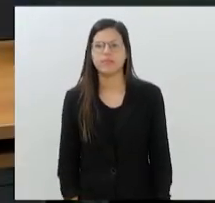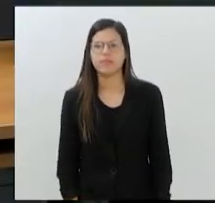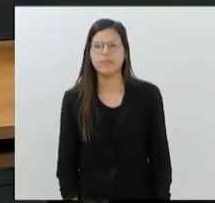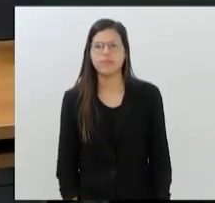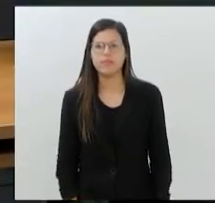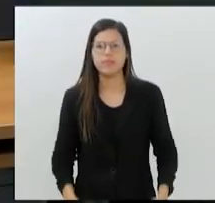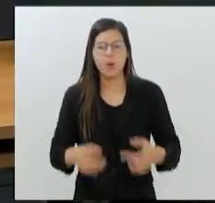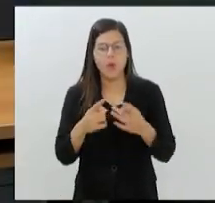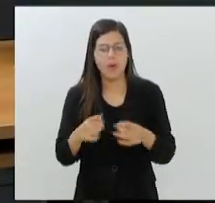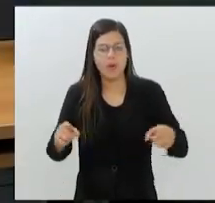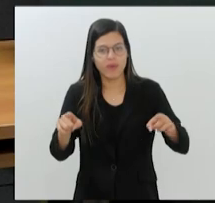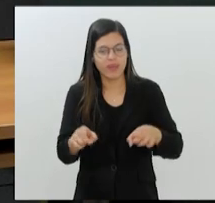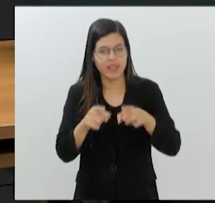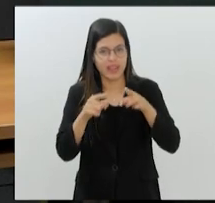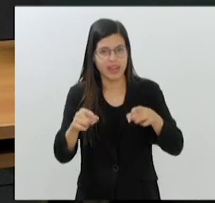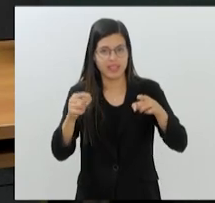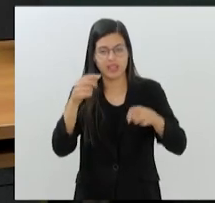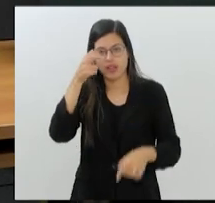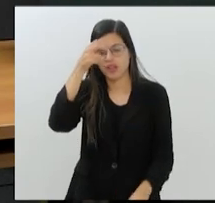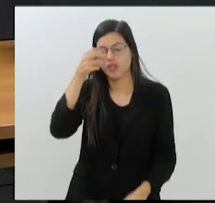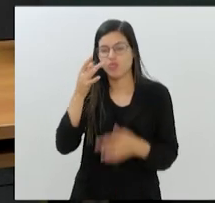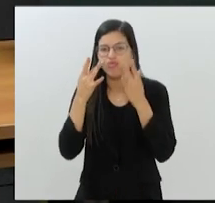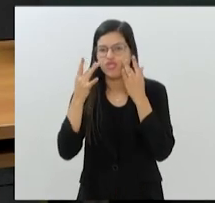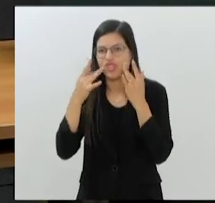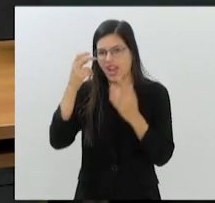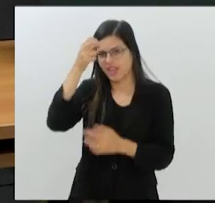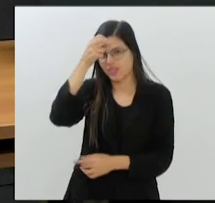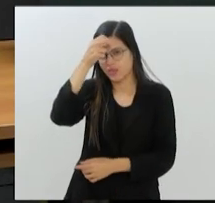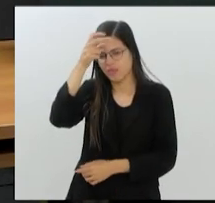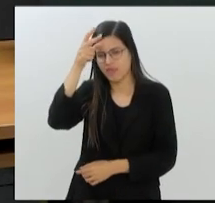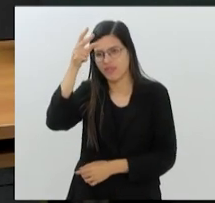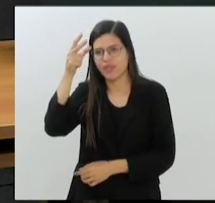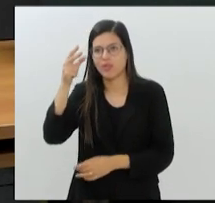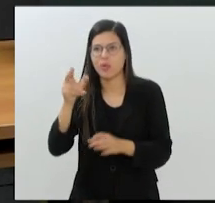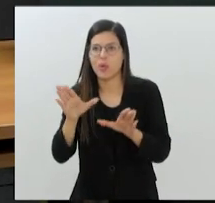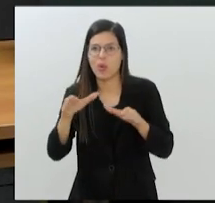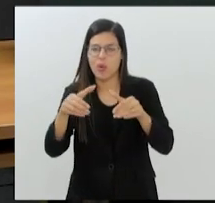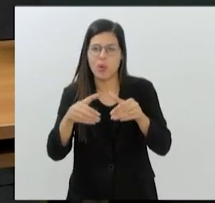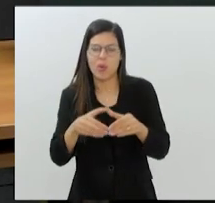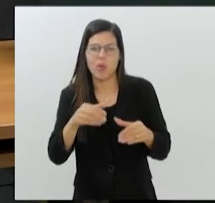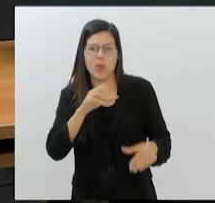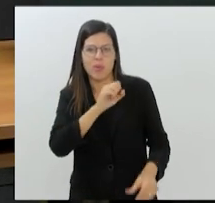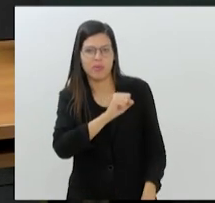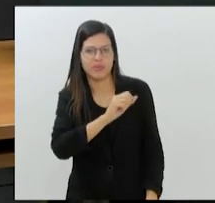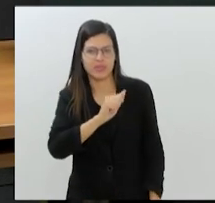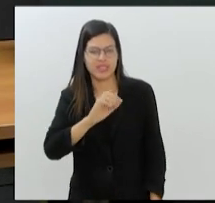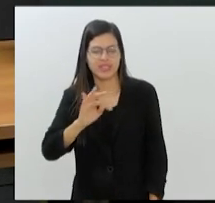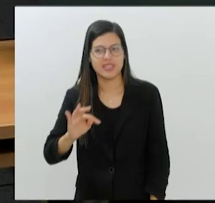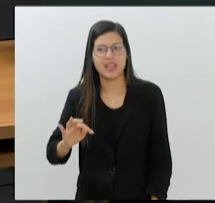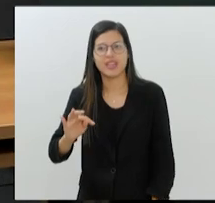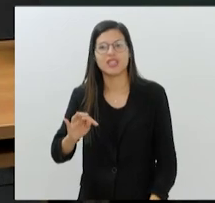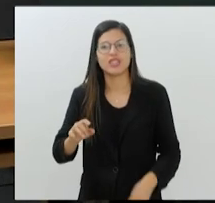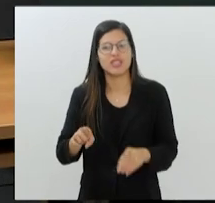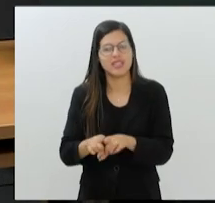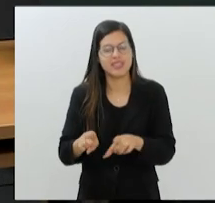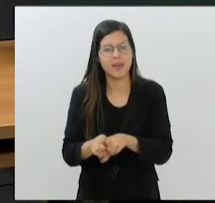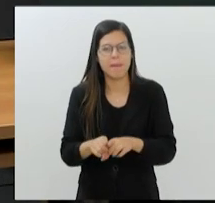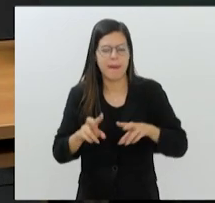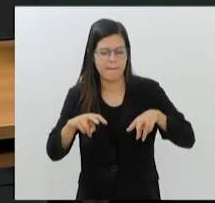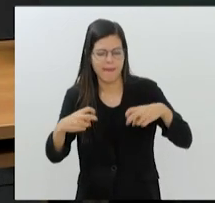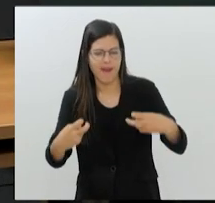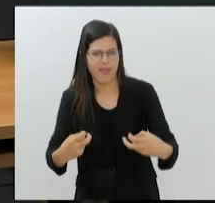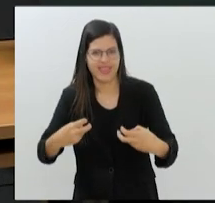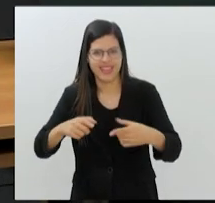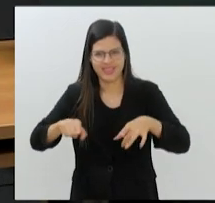Orquestra sinfônica no Teatro Municipal, Grupo Sates dançando o lugar para guardar animais e uma roda de choro no Festival